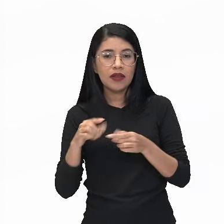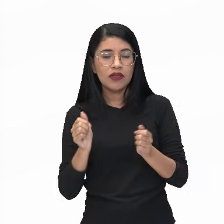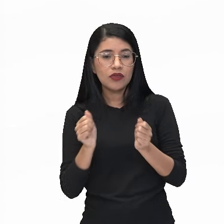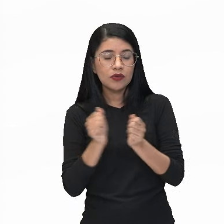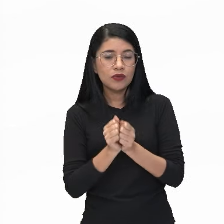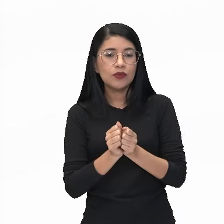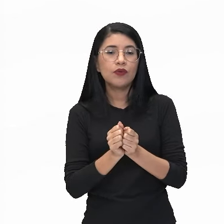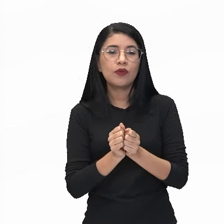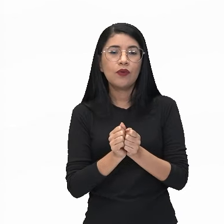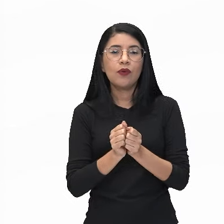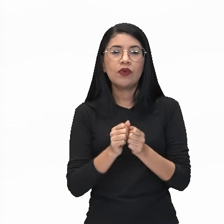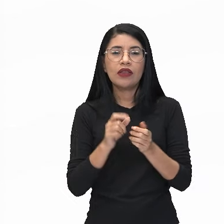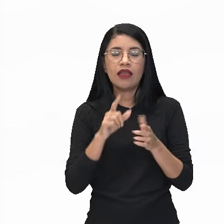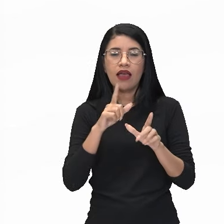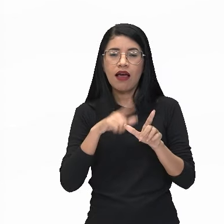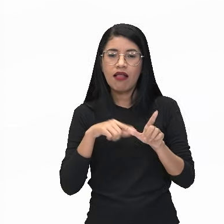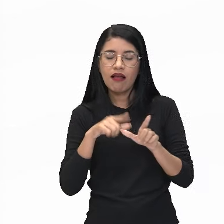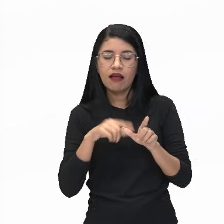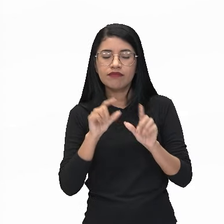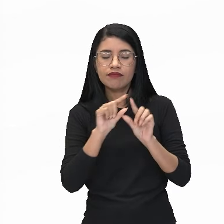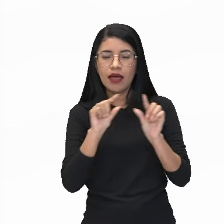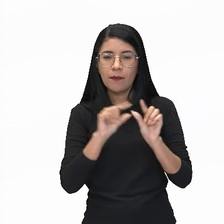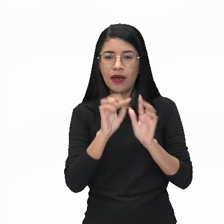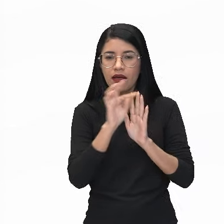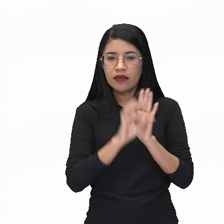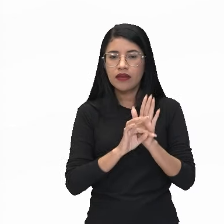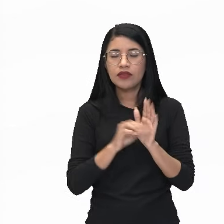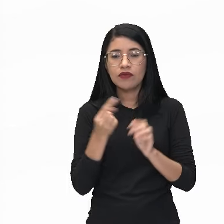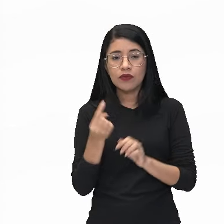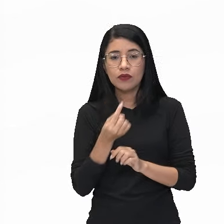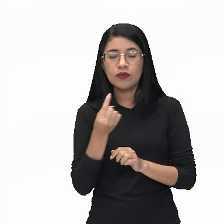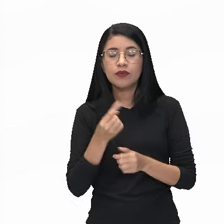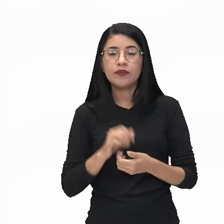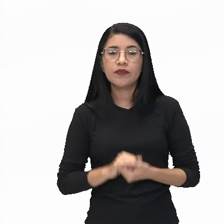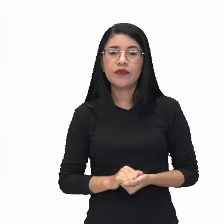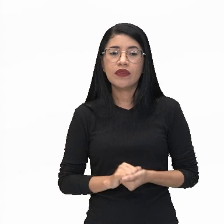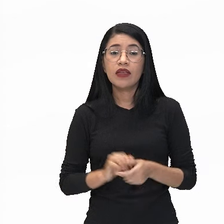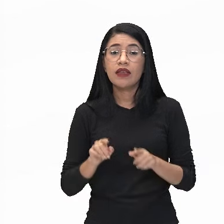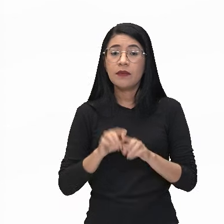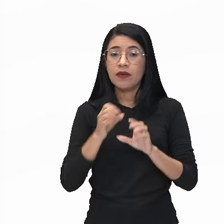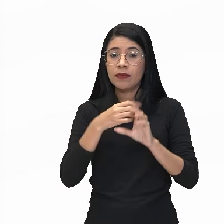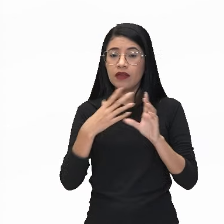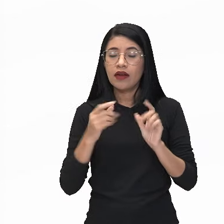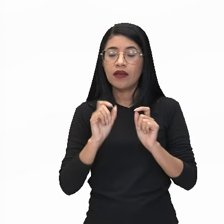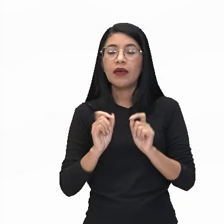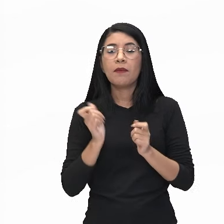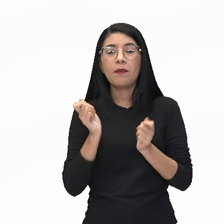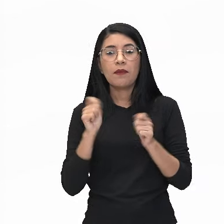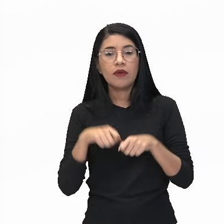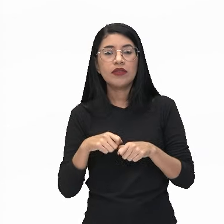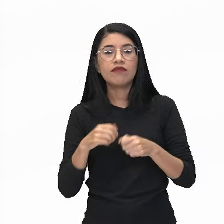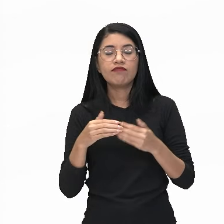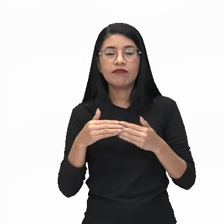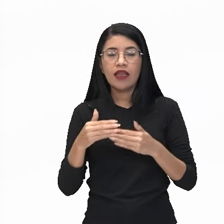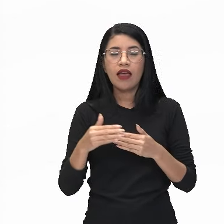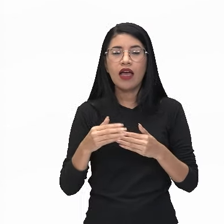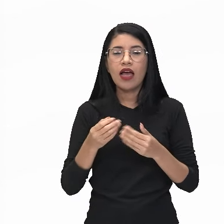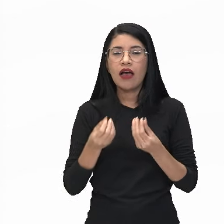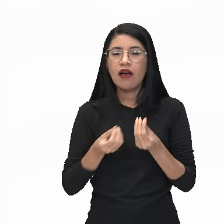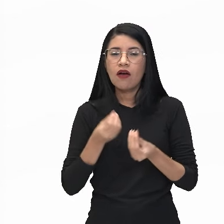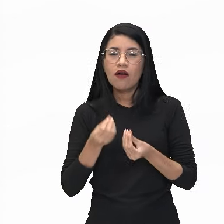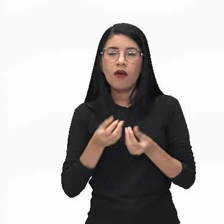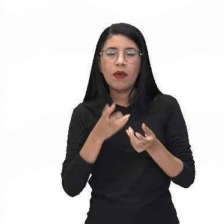compor ali um conjunto com a letra em uma só coisa, são aspectos que conseguem, a partir da fruição,